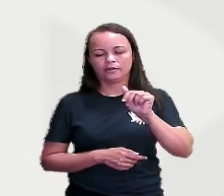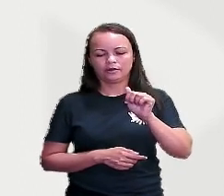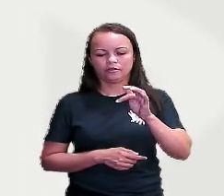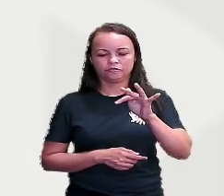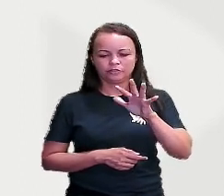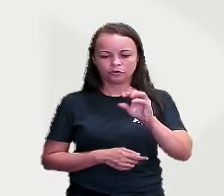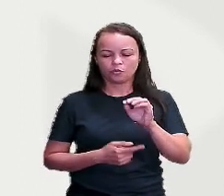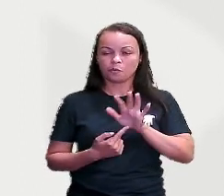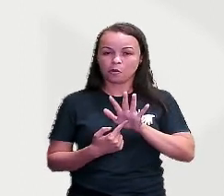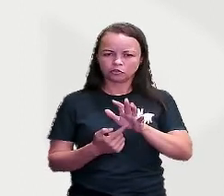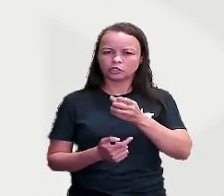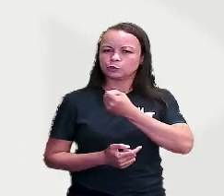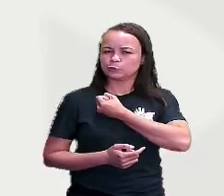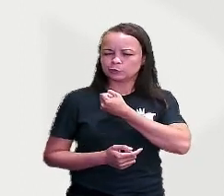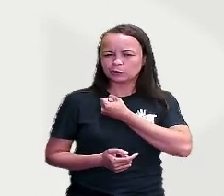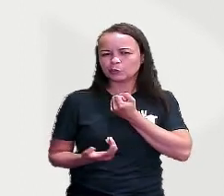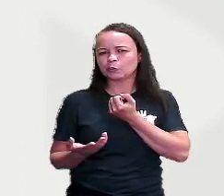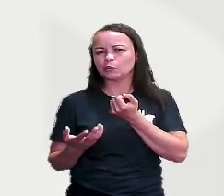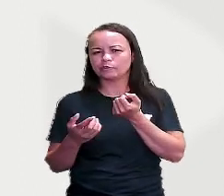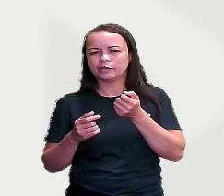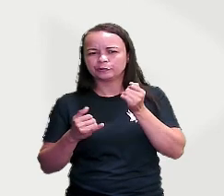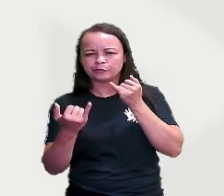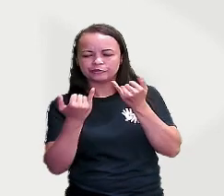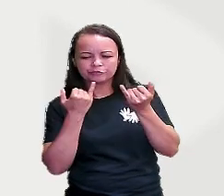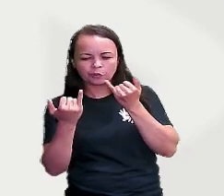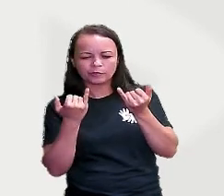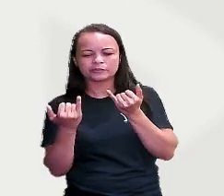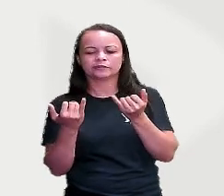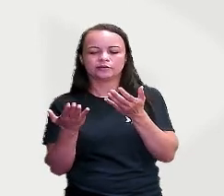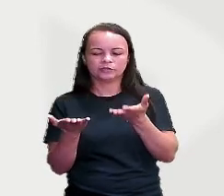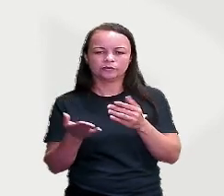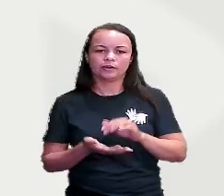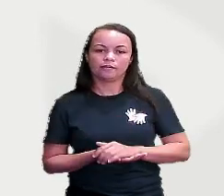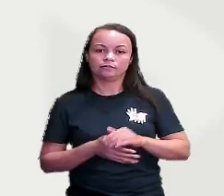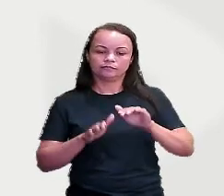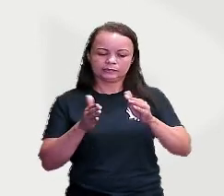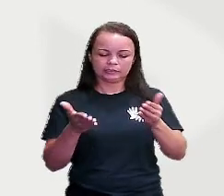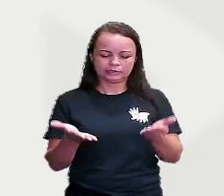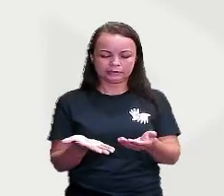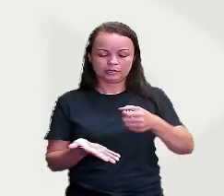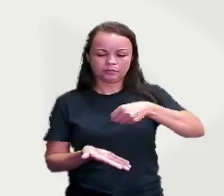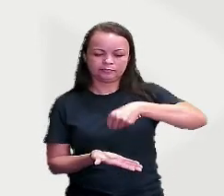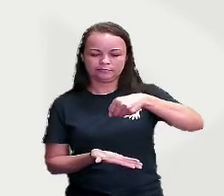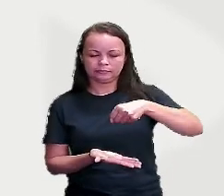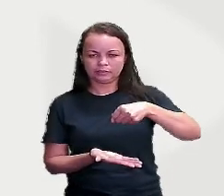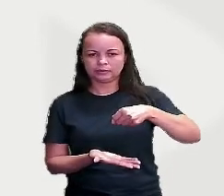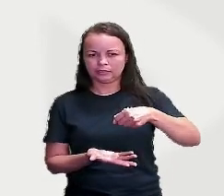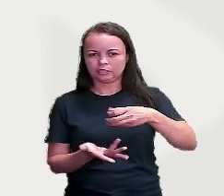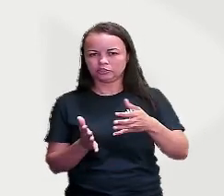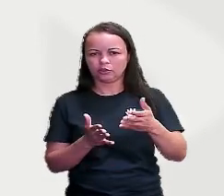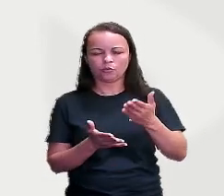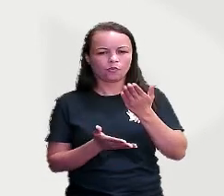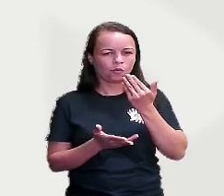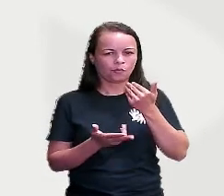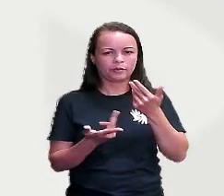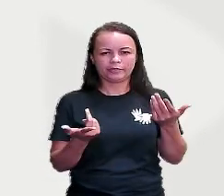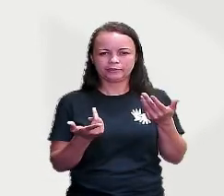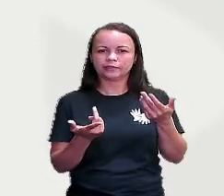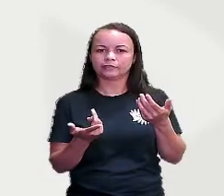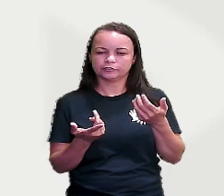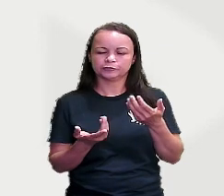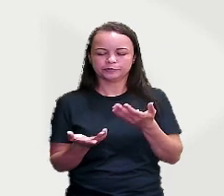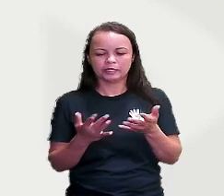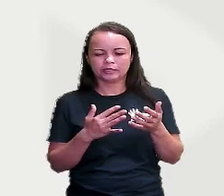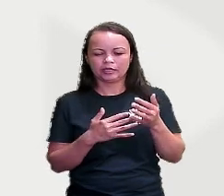trazendo aí números ou porcentagens. E aí temos uma cesta. De um lado com os alimentos fresquinhos, né?